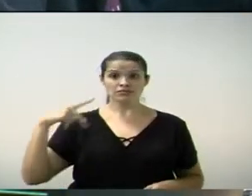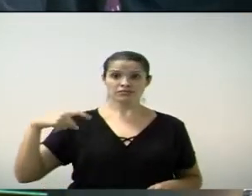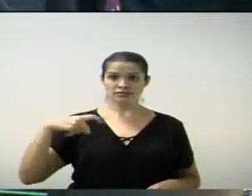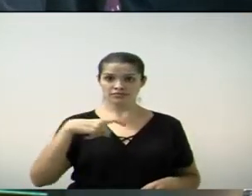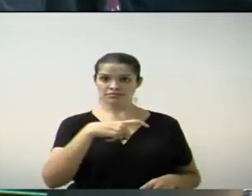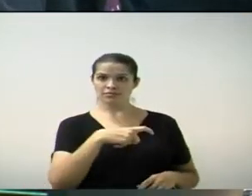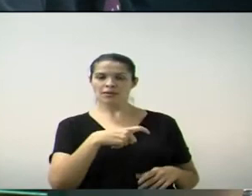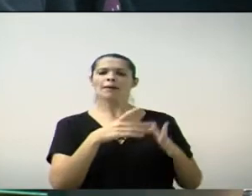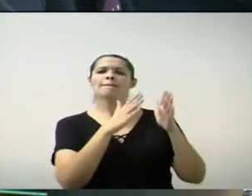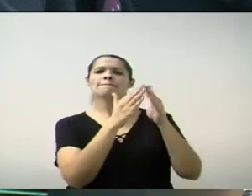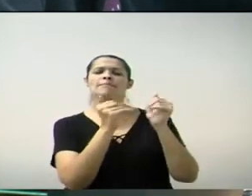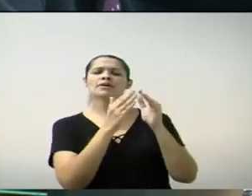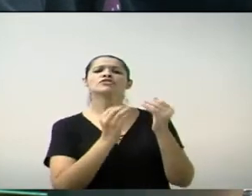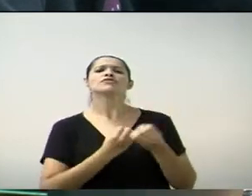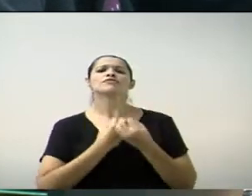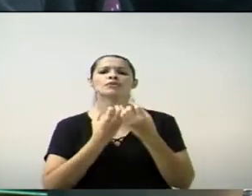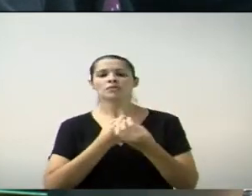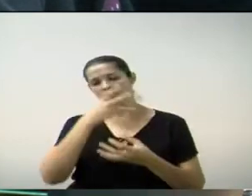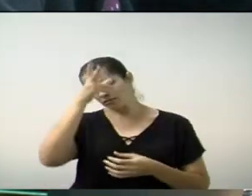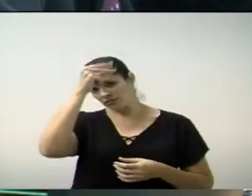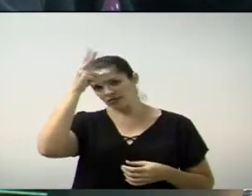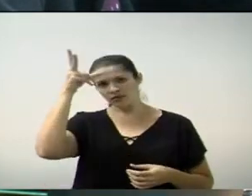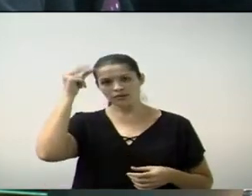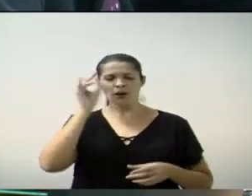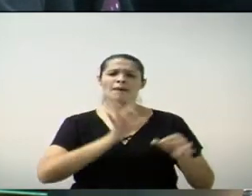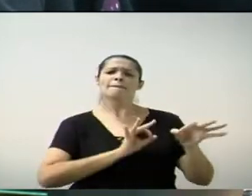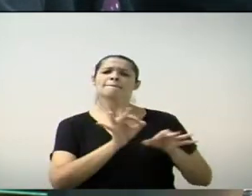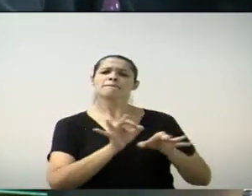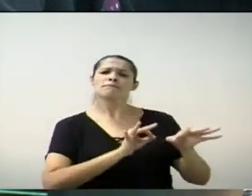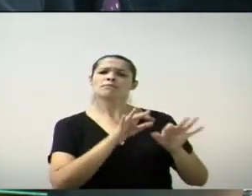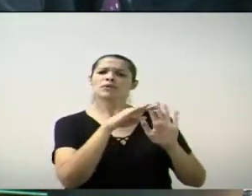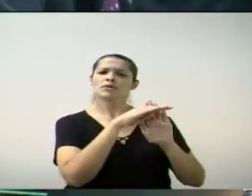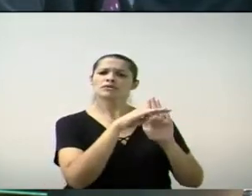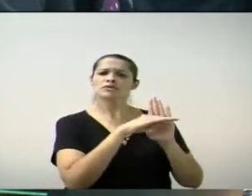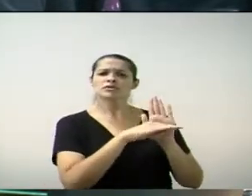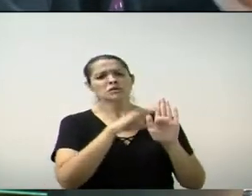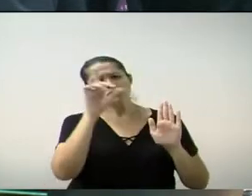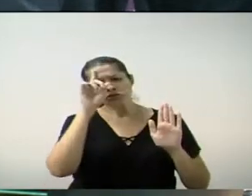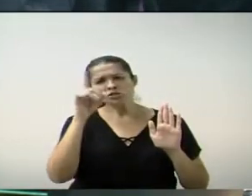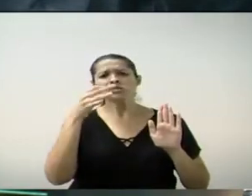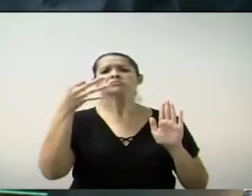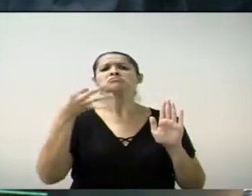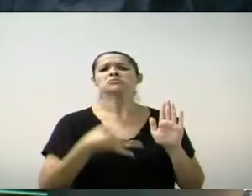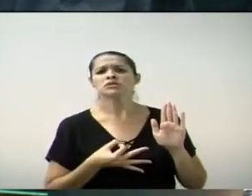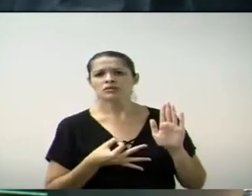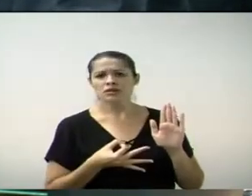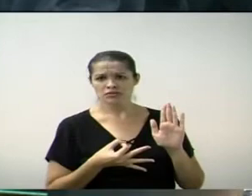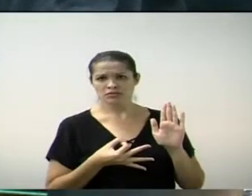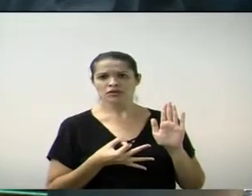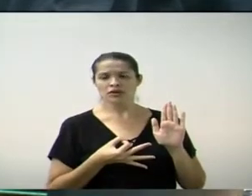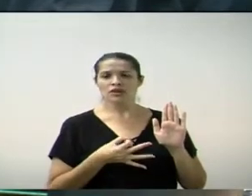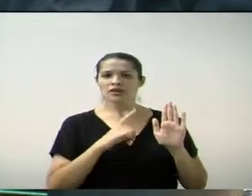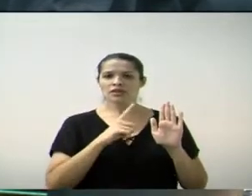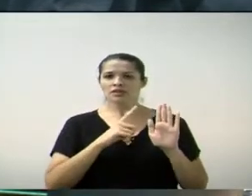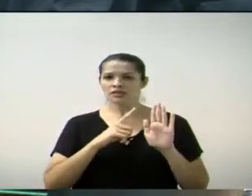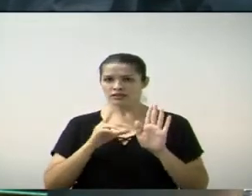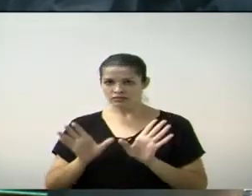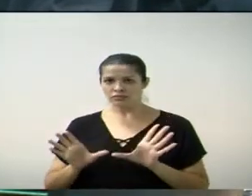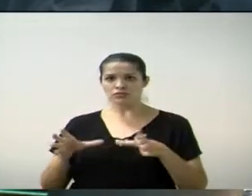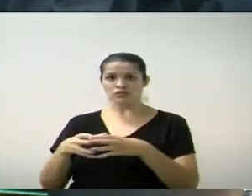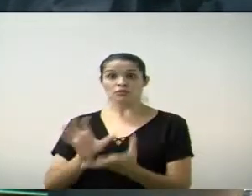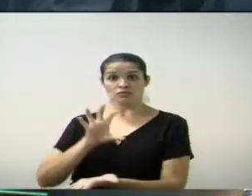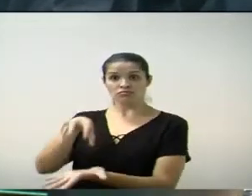requerendo informações do executivo sobre a existência de projeto e previsão de data para a reforma da UBS Planalto.